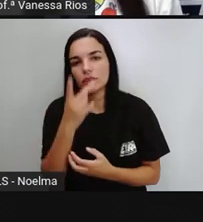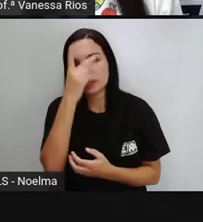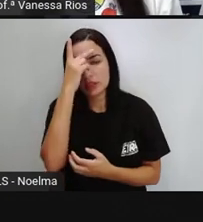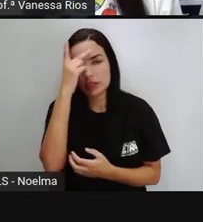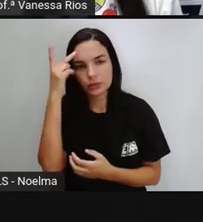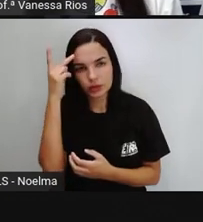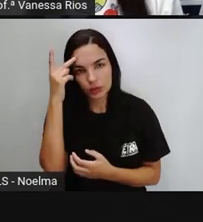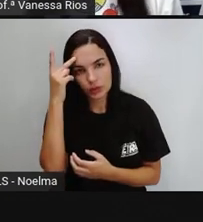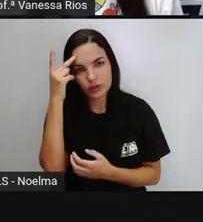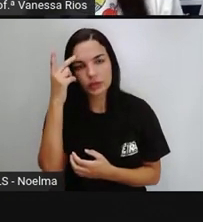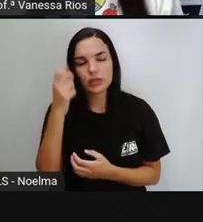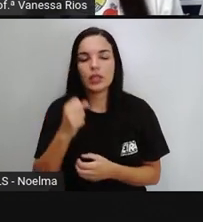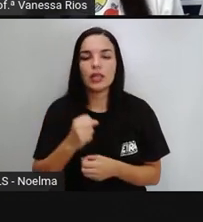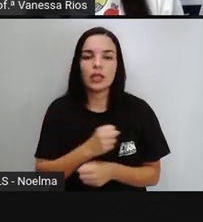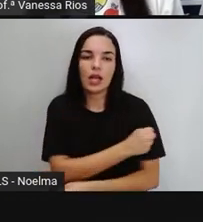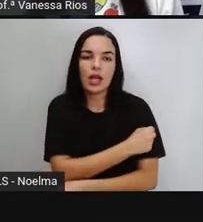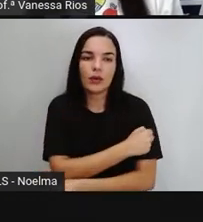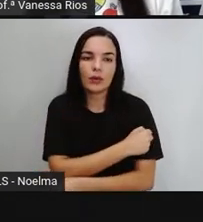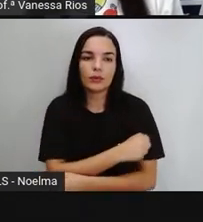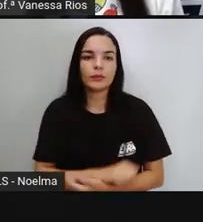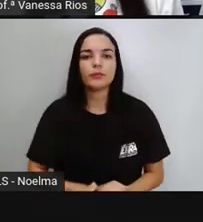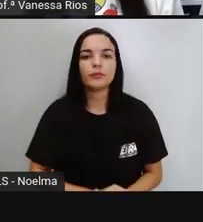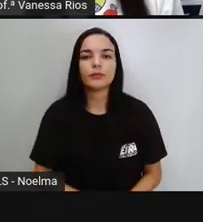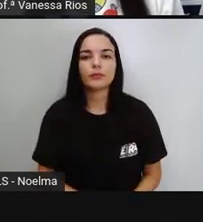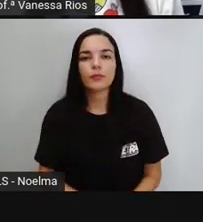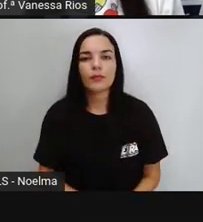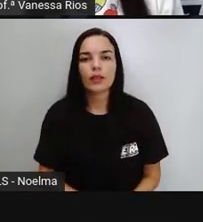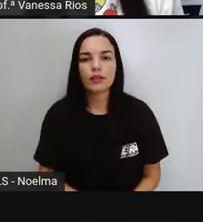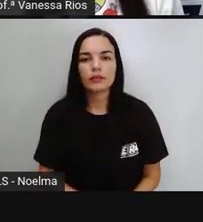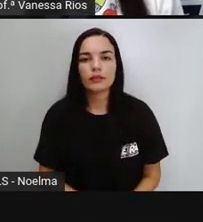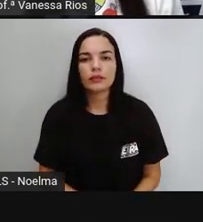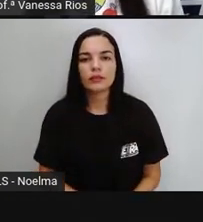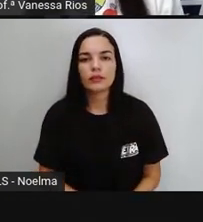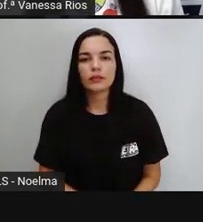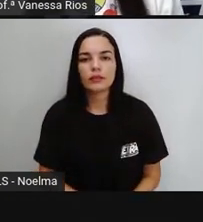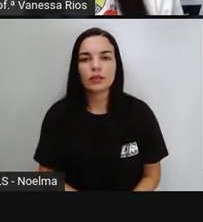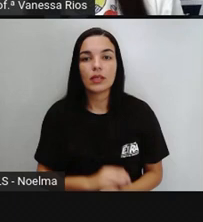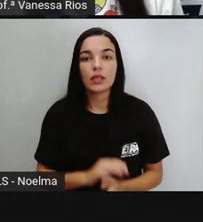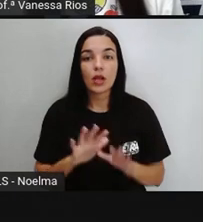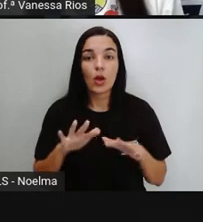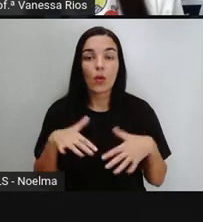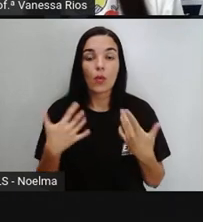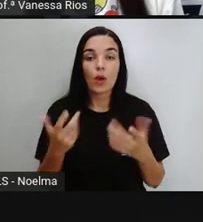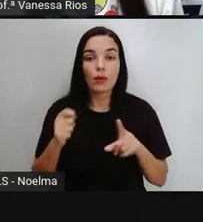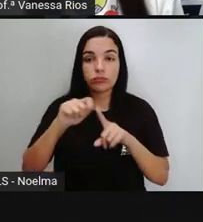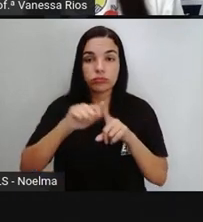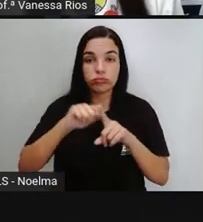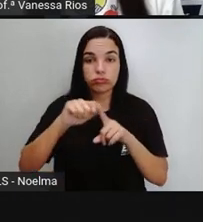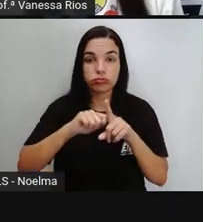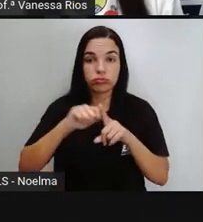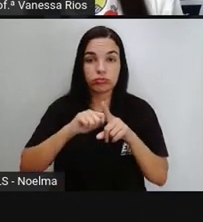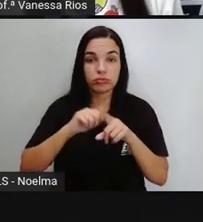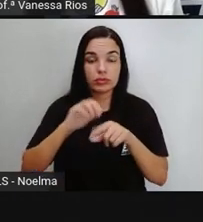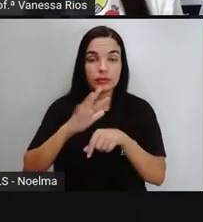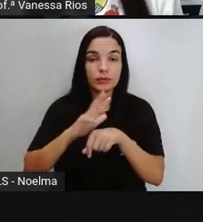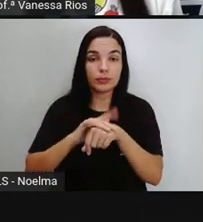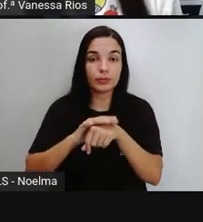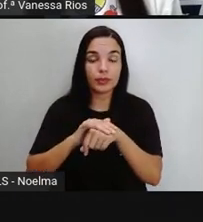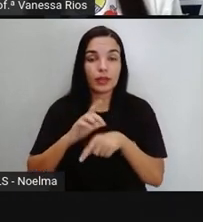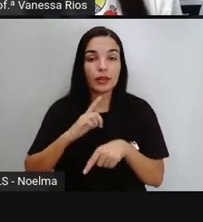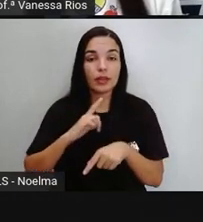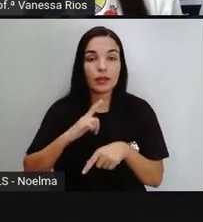tamanhos, né, de cada coluna. Então, a pergunta é, qual mês teve mais estudantes doentes? A gente vai